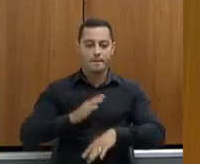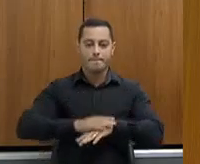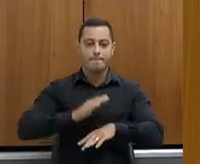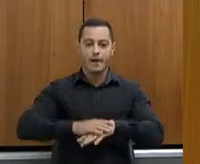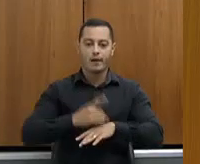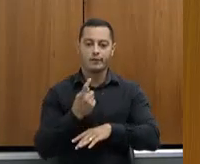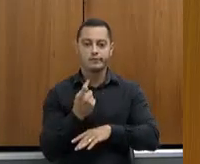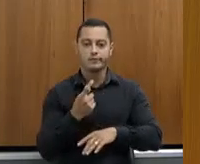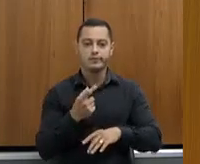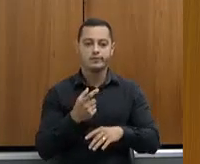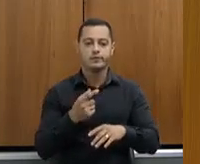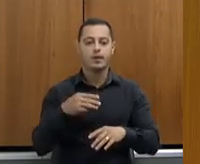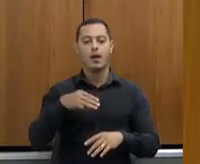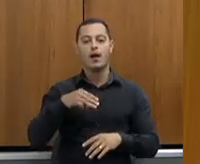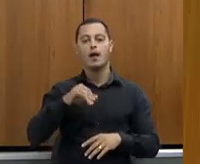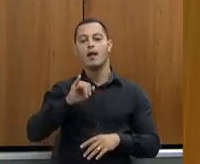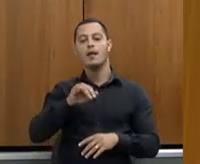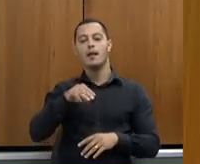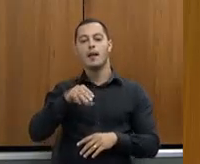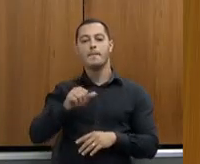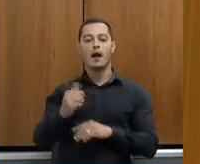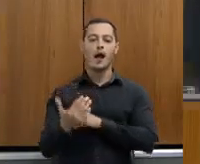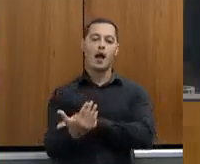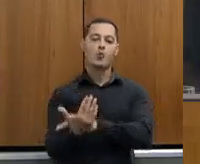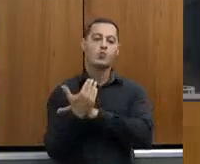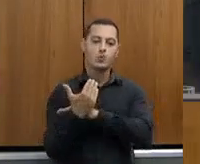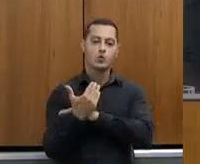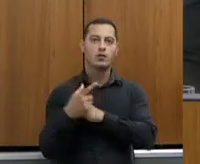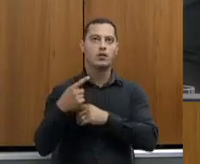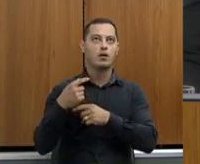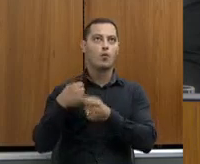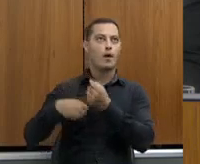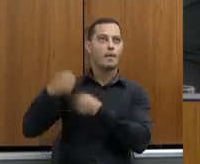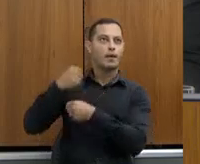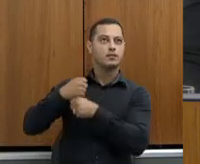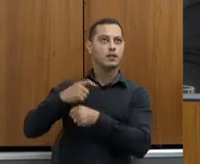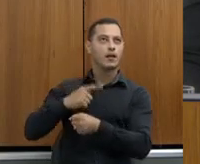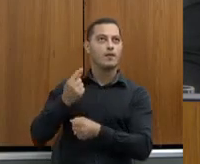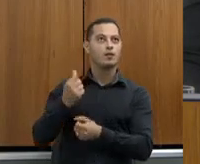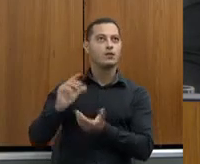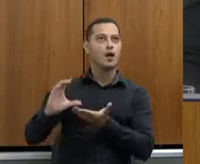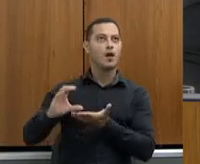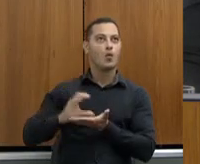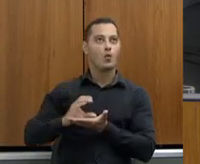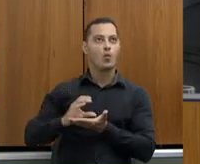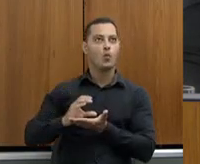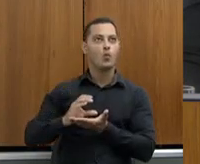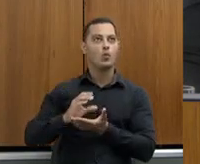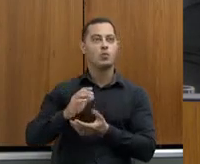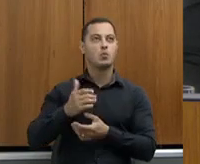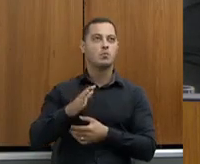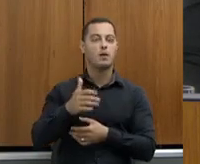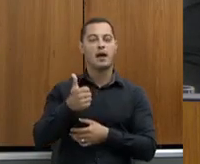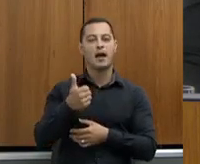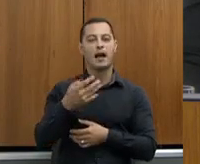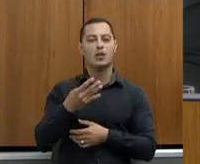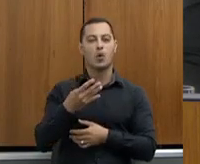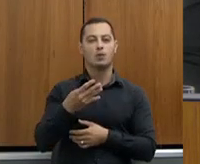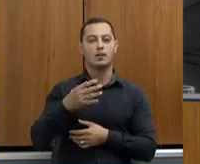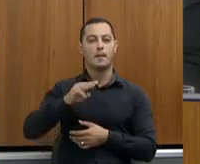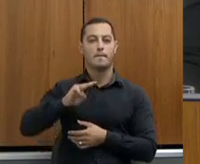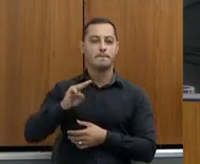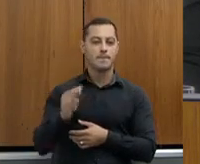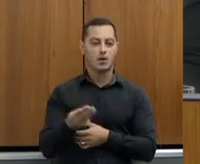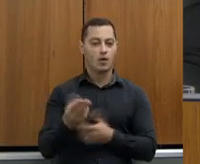recurso que nós temos do IMA. que era, até o ano passado, um recurso da ordem de quase 14 milhões, e, esse ano, estamos